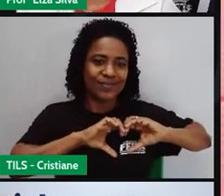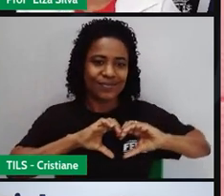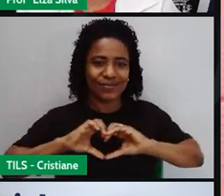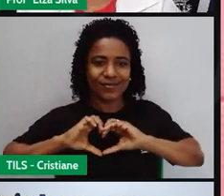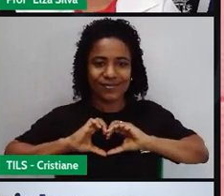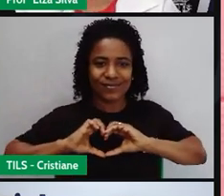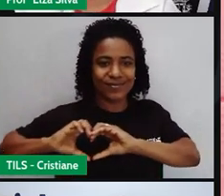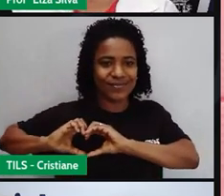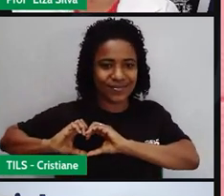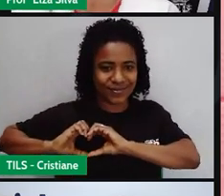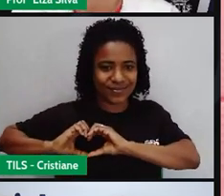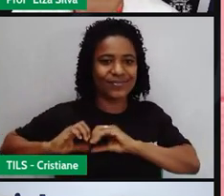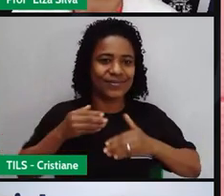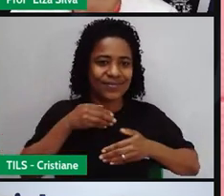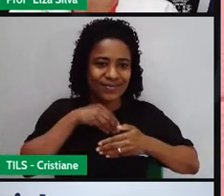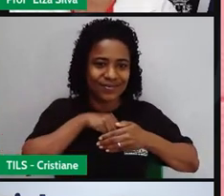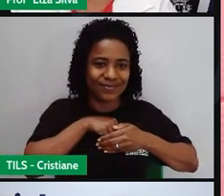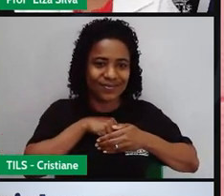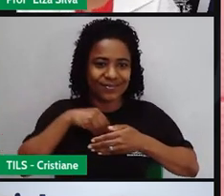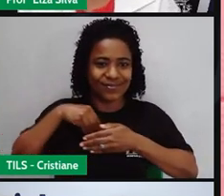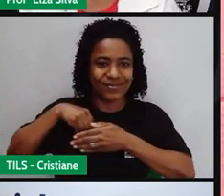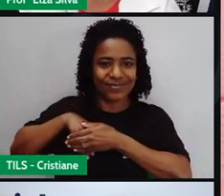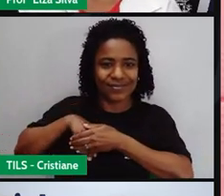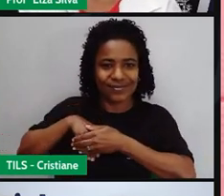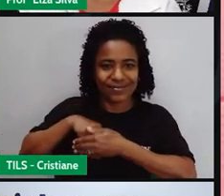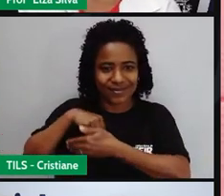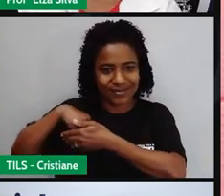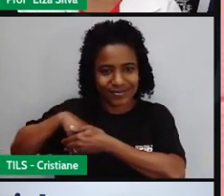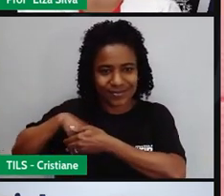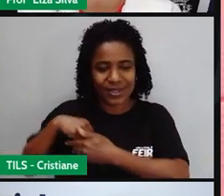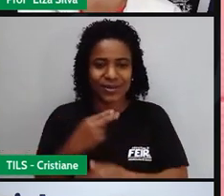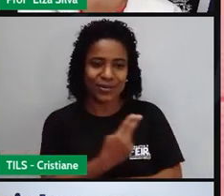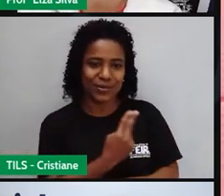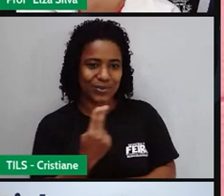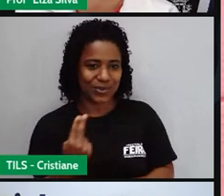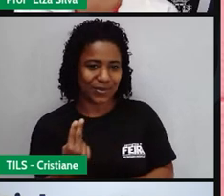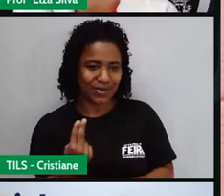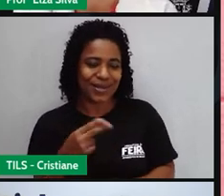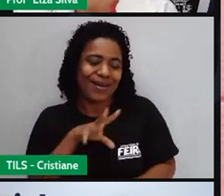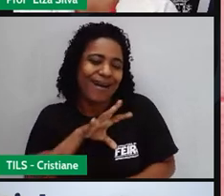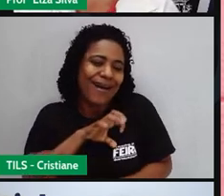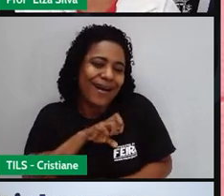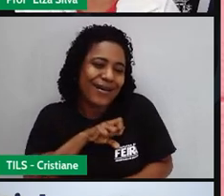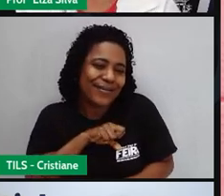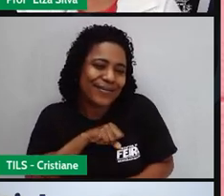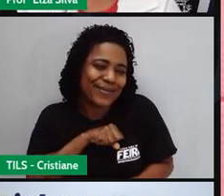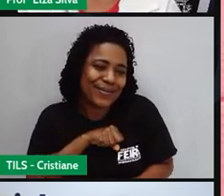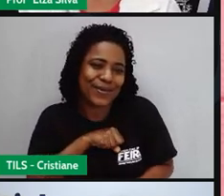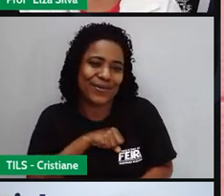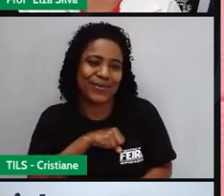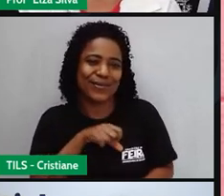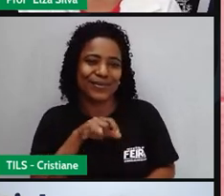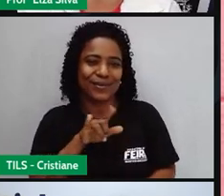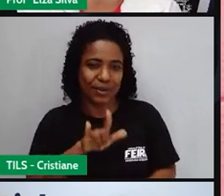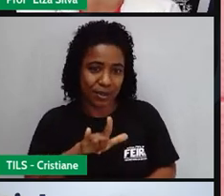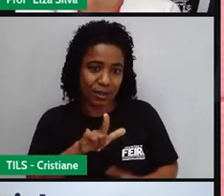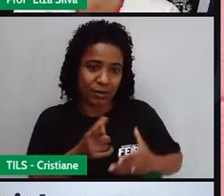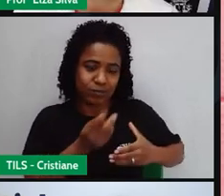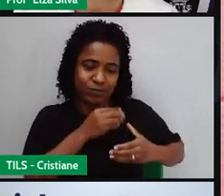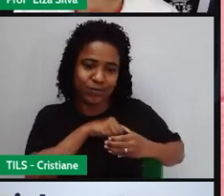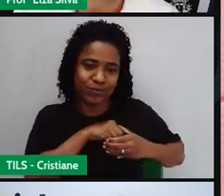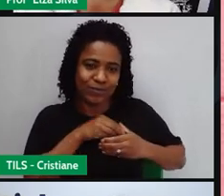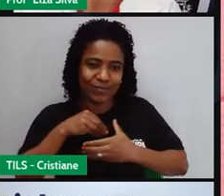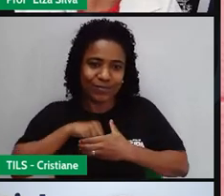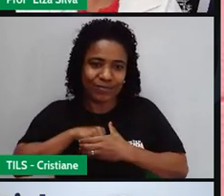e dentro desses corações escrevem o nome daquela pessoa amada ou daquela pessoa que elas estão